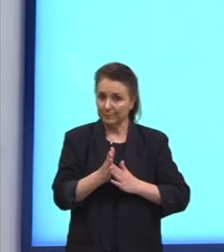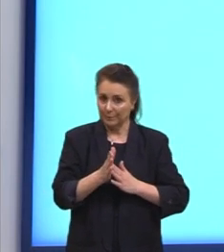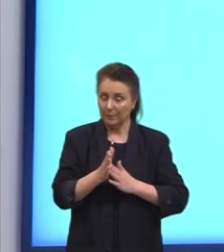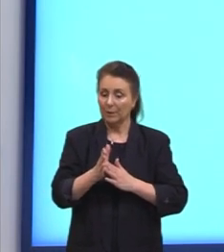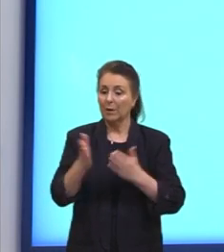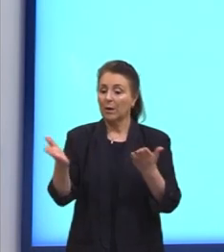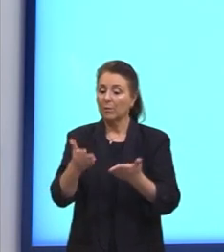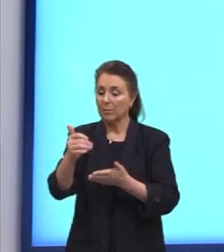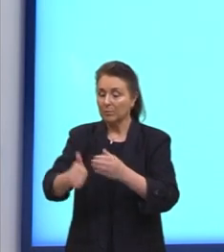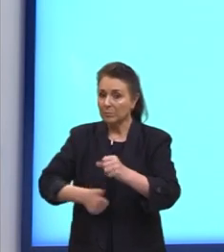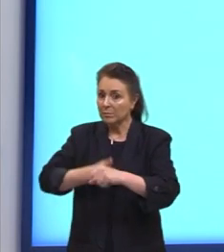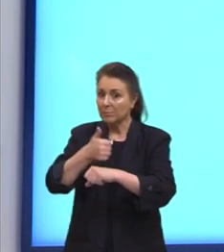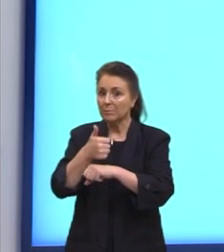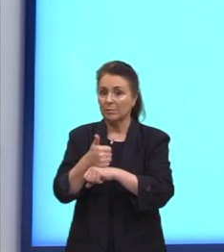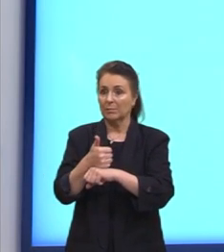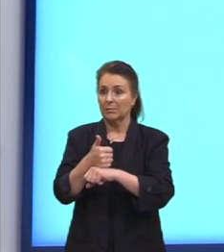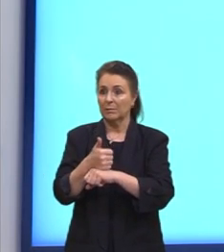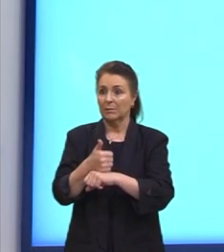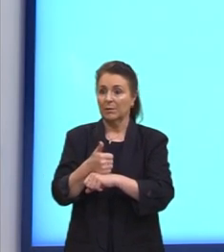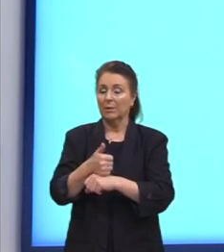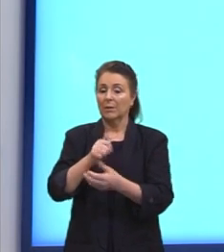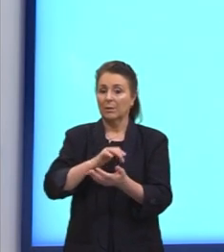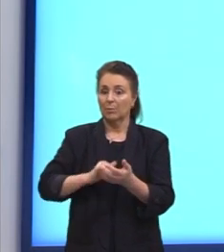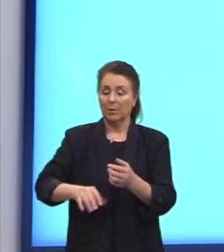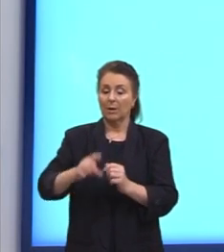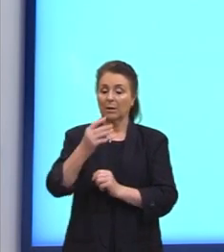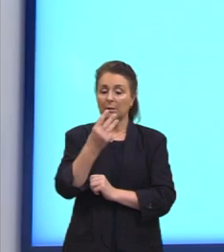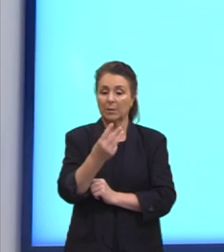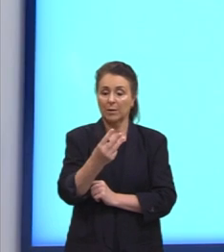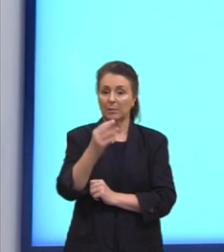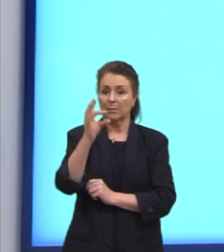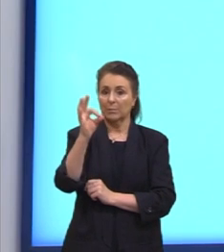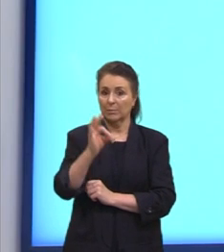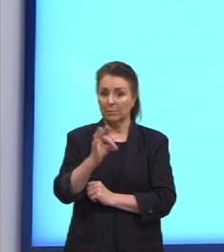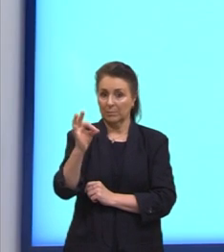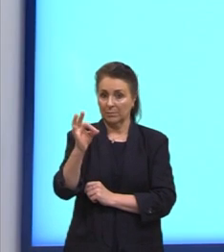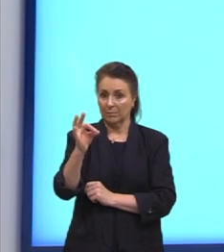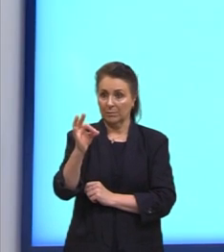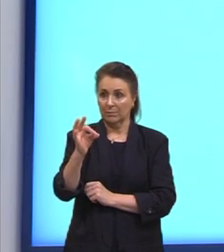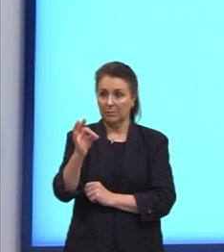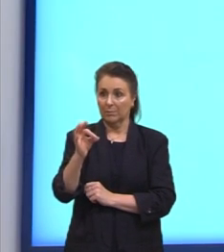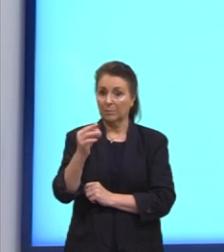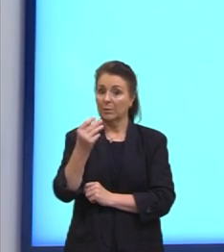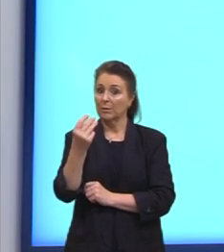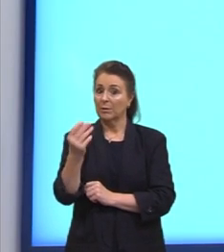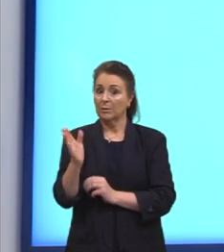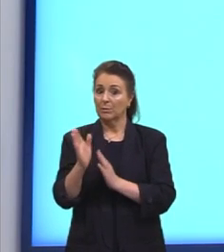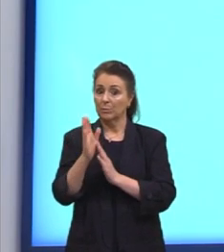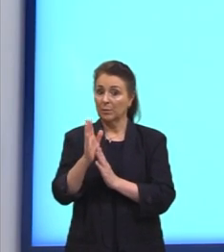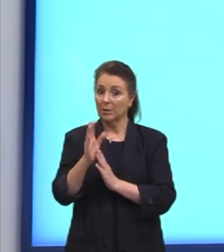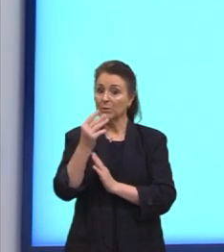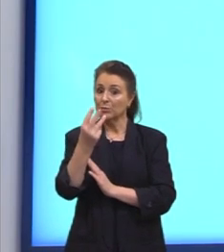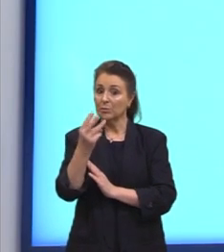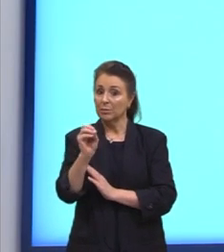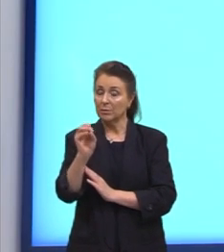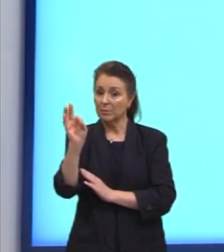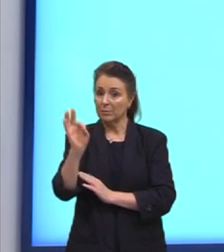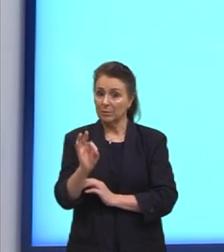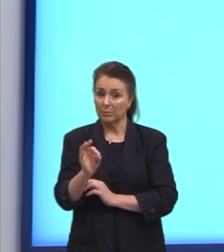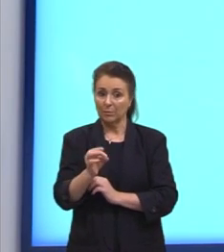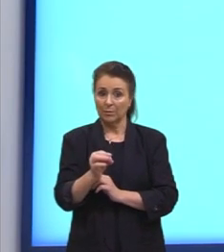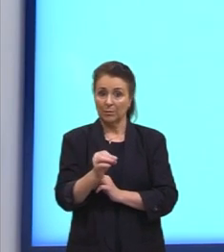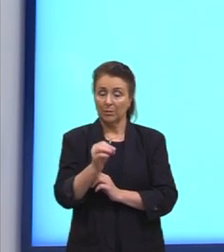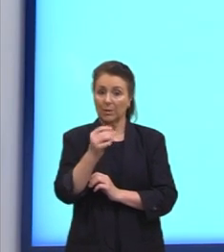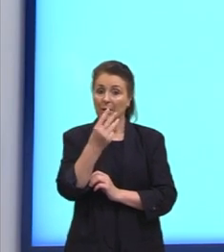substituição aqui, e nós vamos calcular 3% de 30%. Por quê? 3%